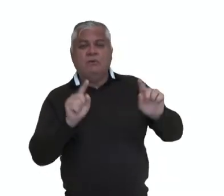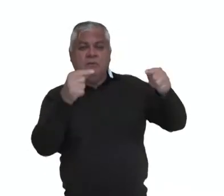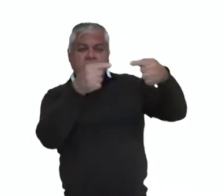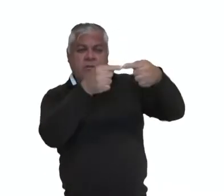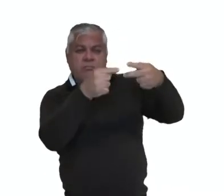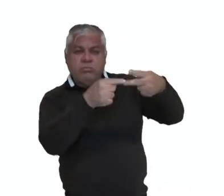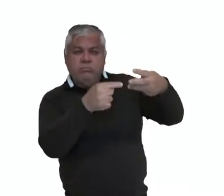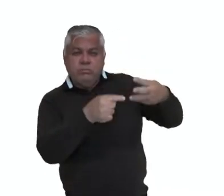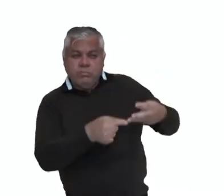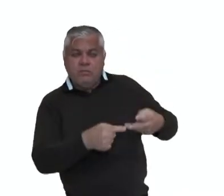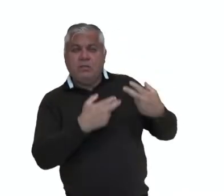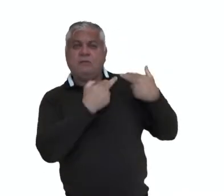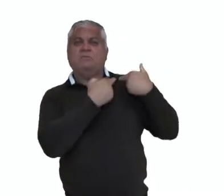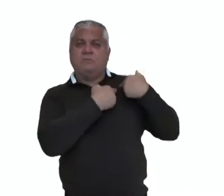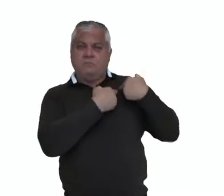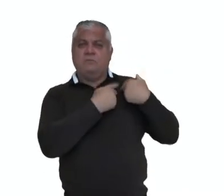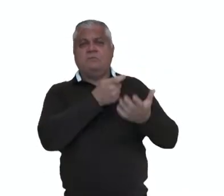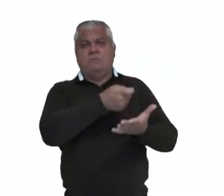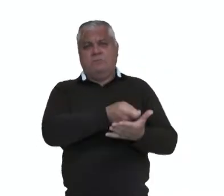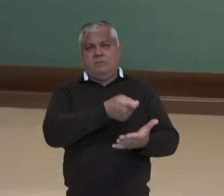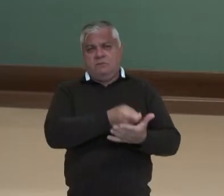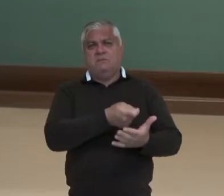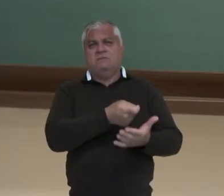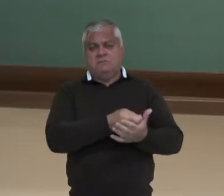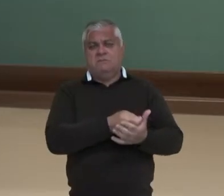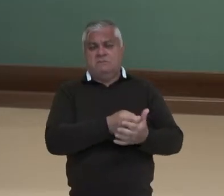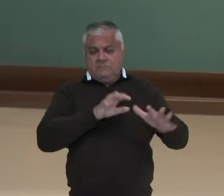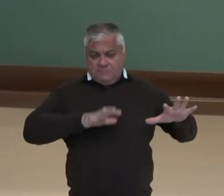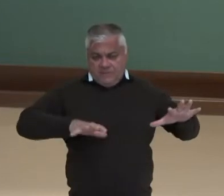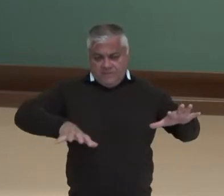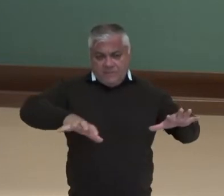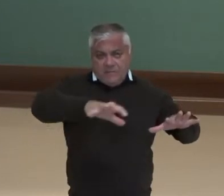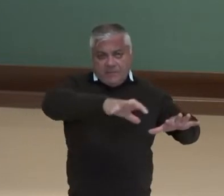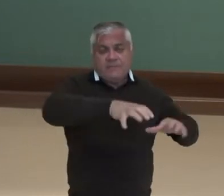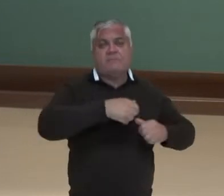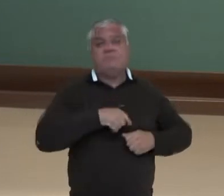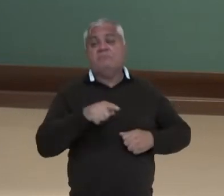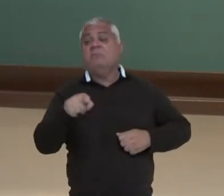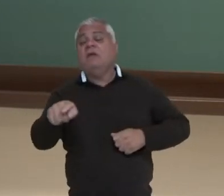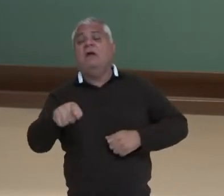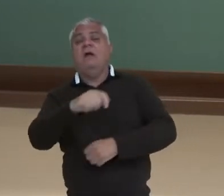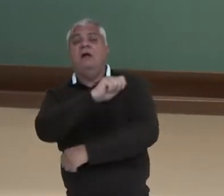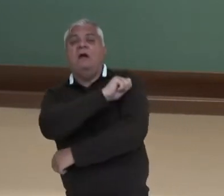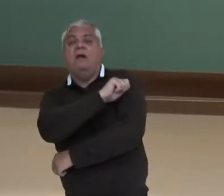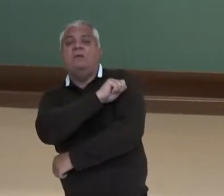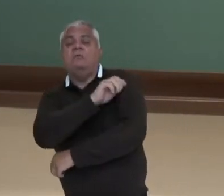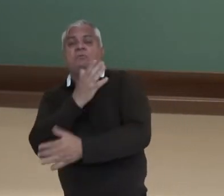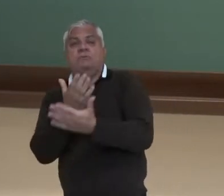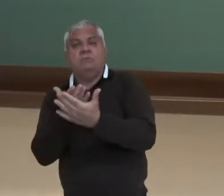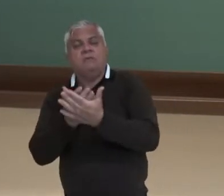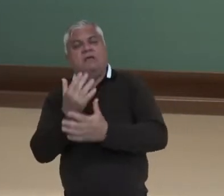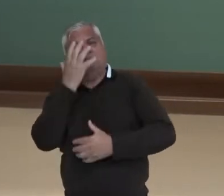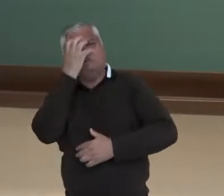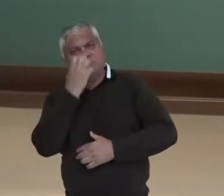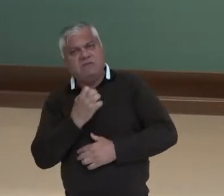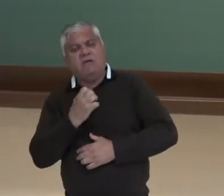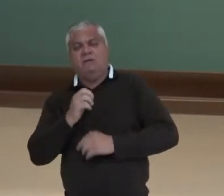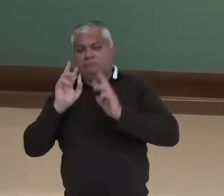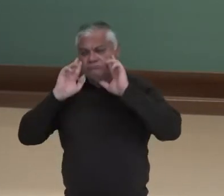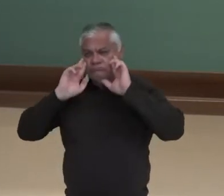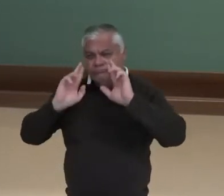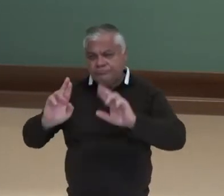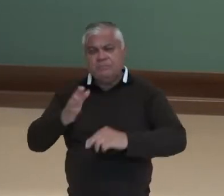responsabilidades e deveres dentro de cada função. Então, o dever do estudante, estudar, levar a sério, respeitar os colegas,